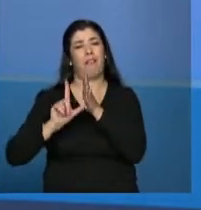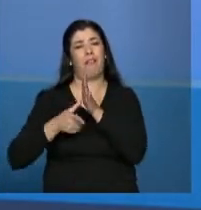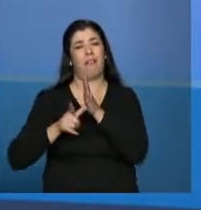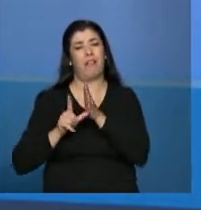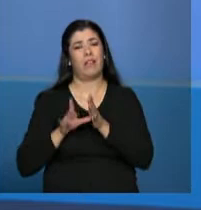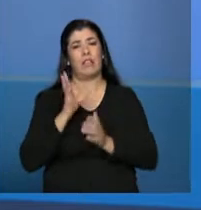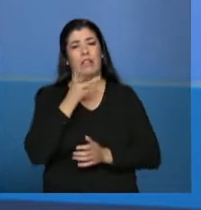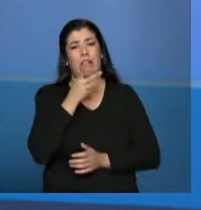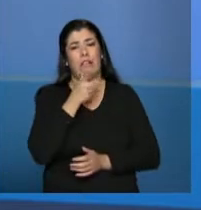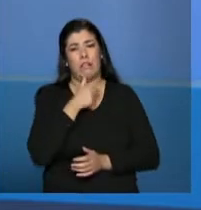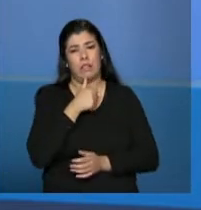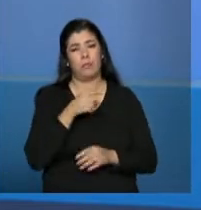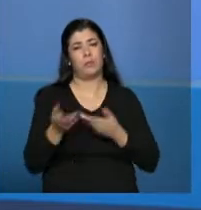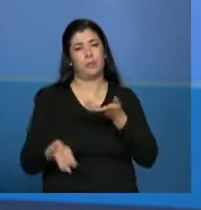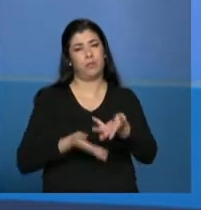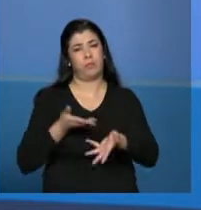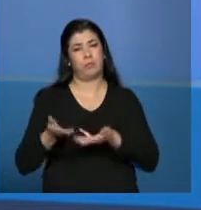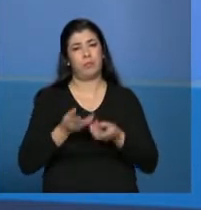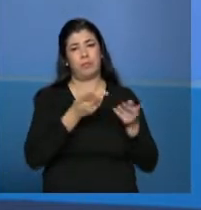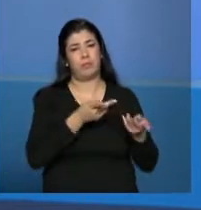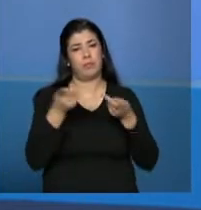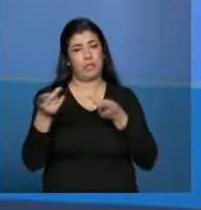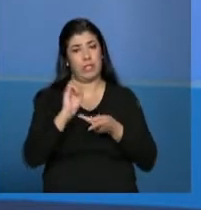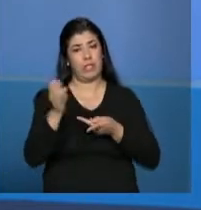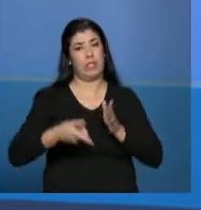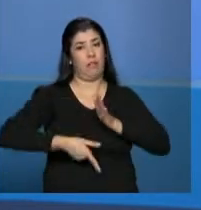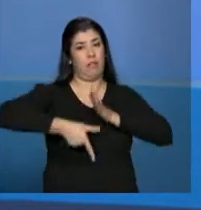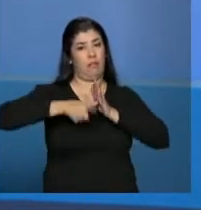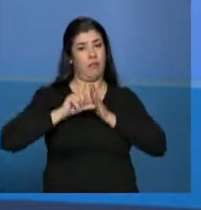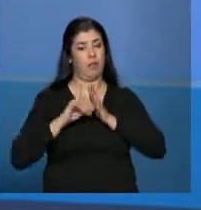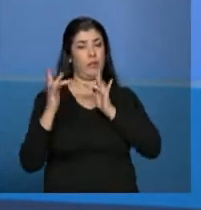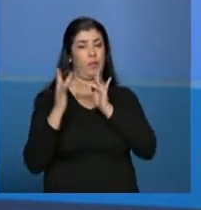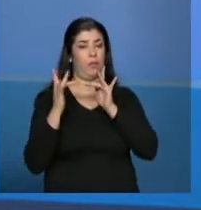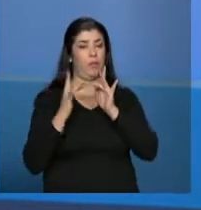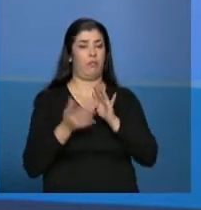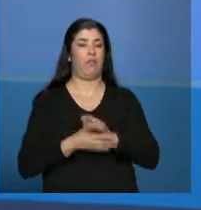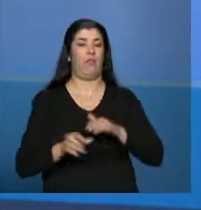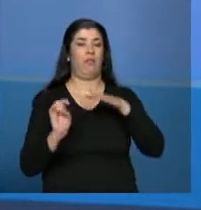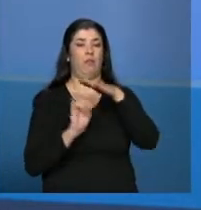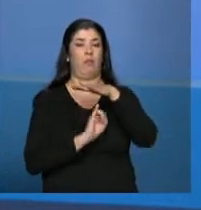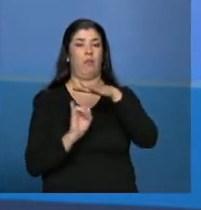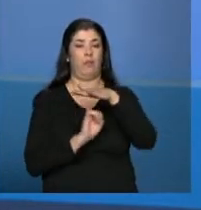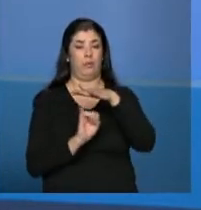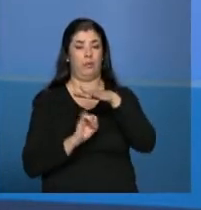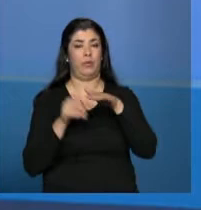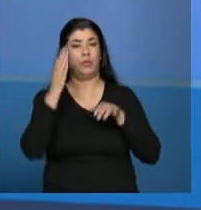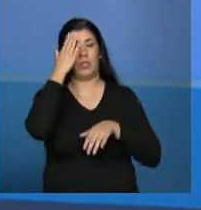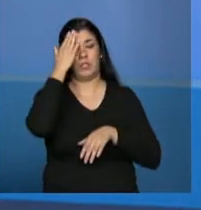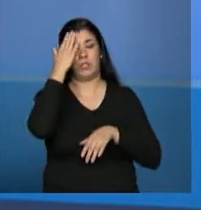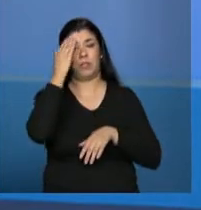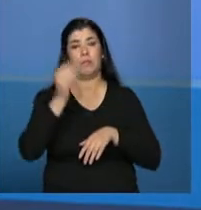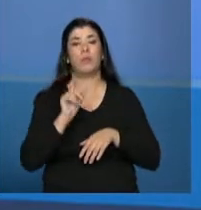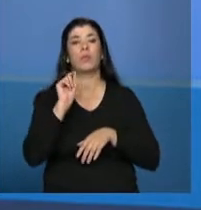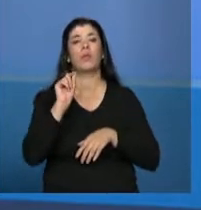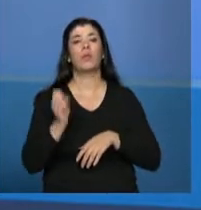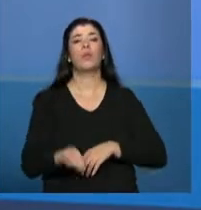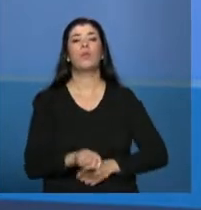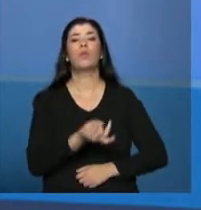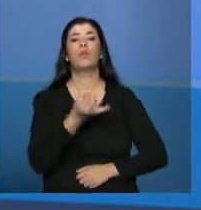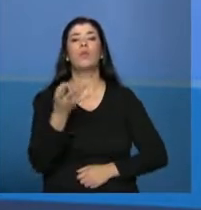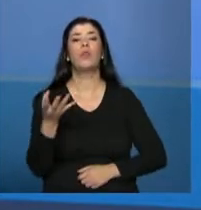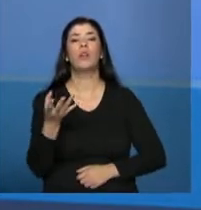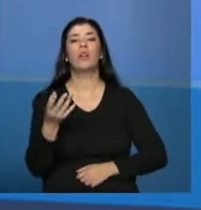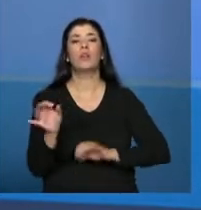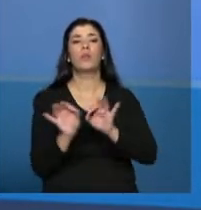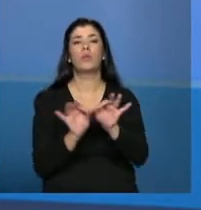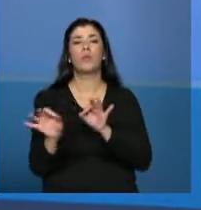torna a visita muito demorada. Se a entidade já adiantar essas informações, o quantitativo de infraestrutura